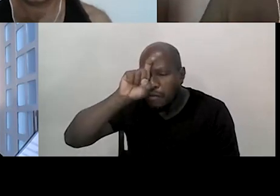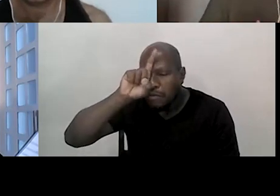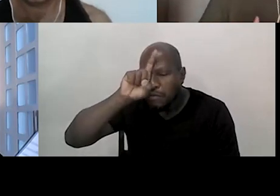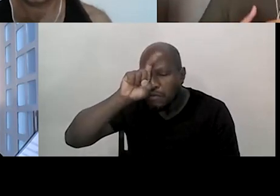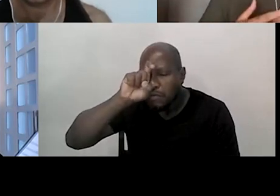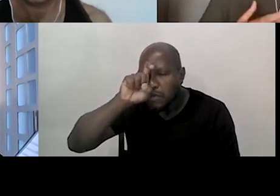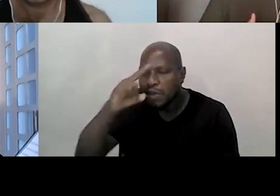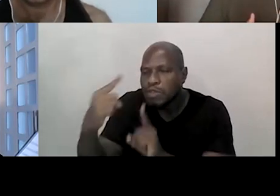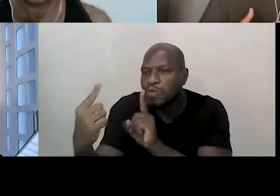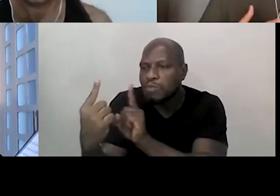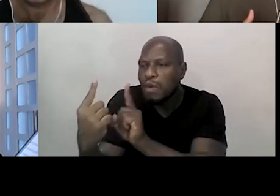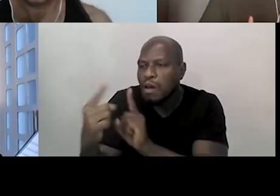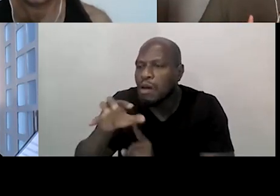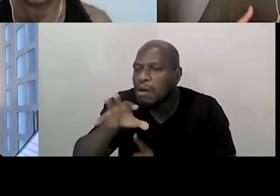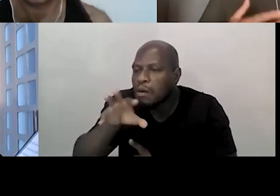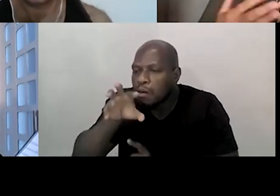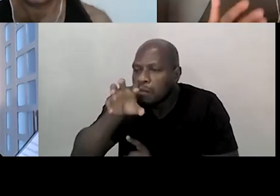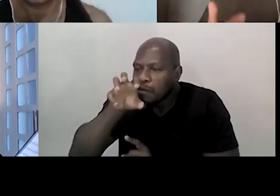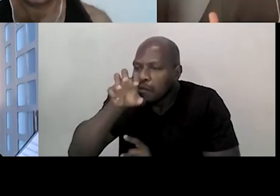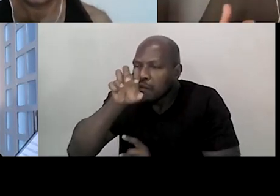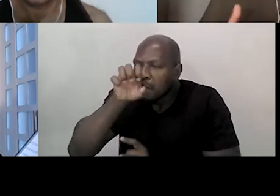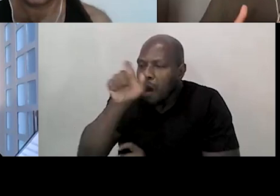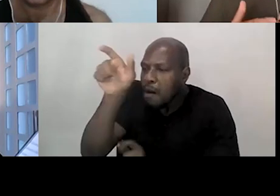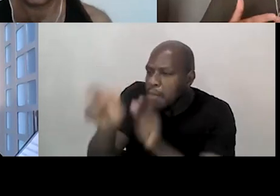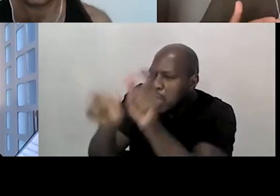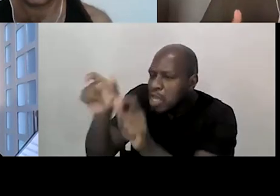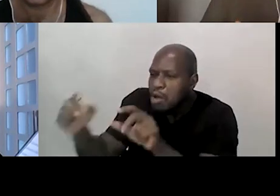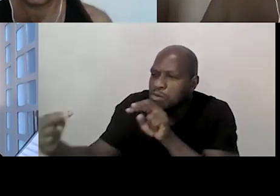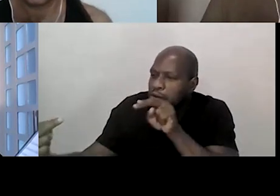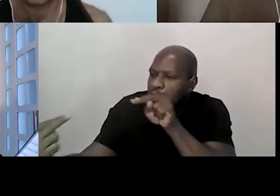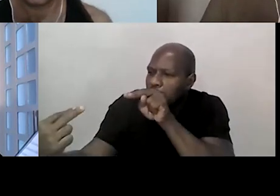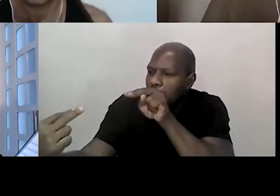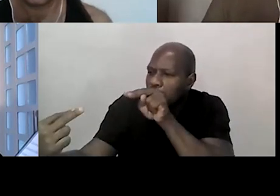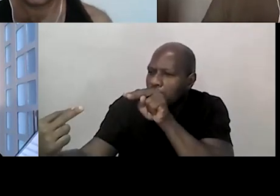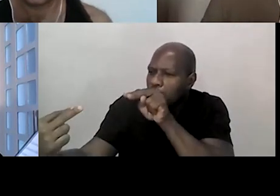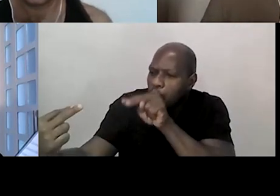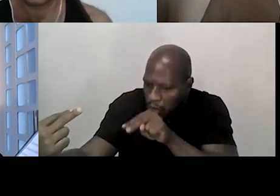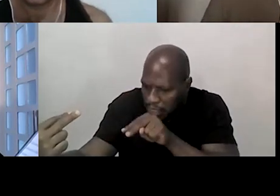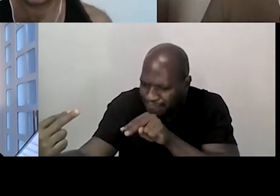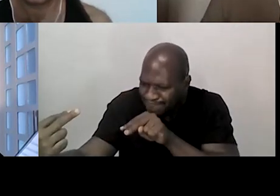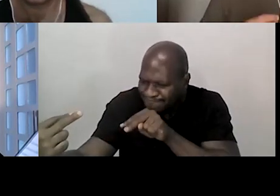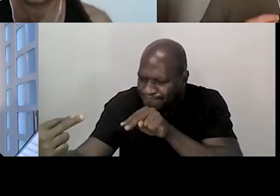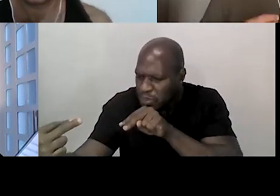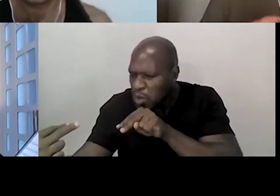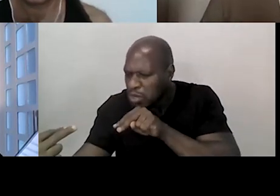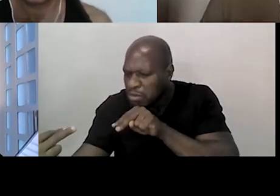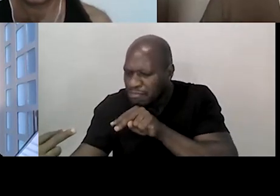junto, olhar no olho das pessoas, olhar no olho da criança, tentar